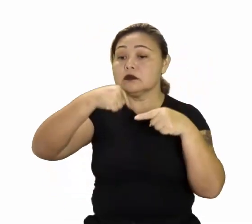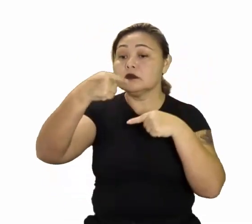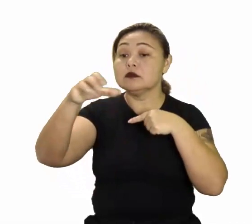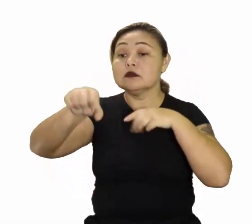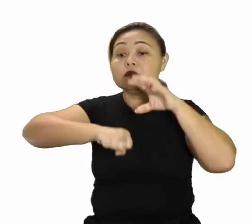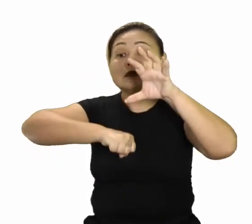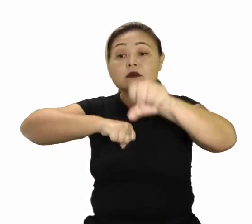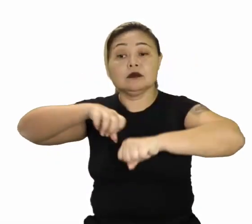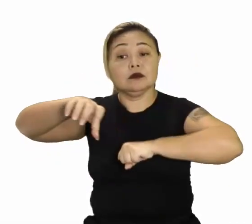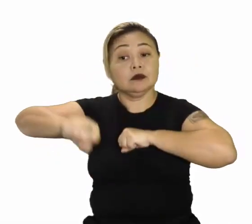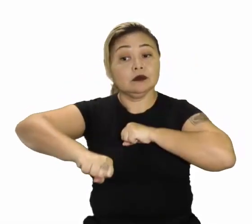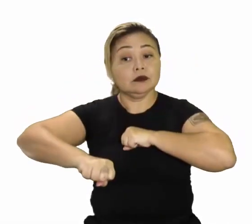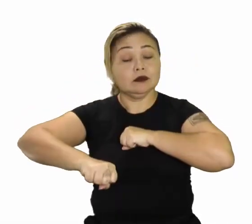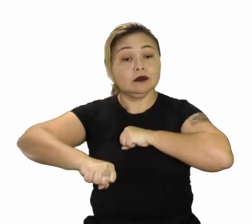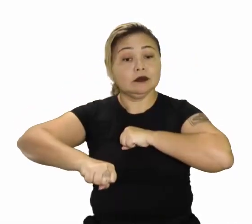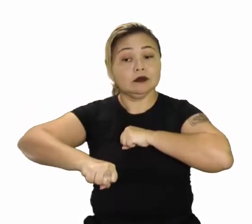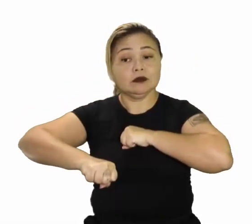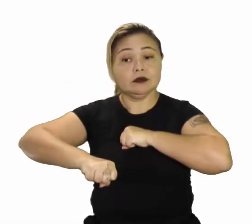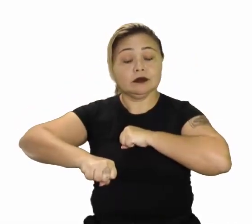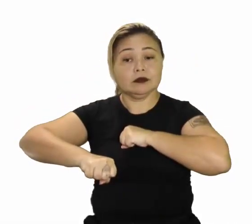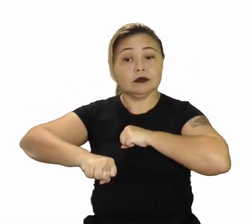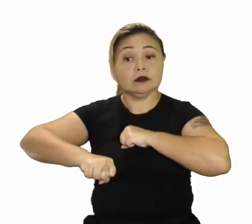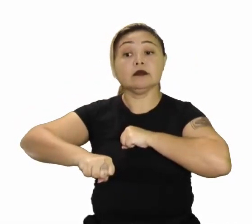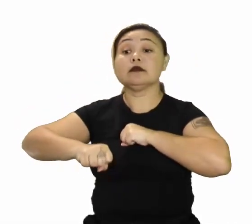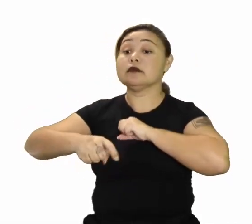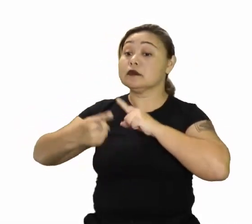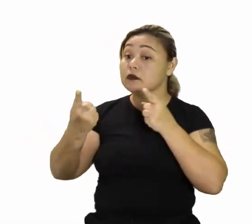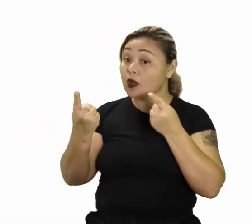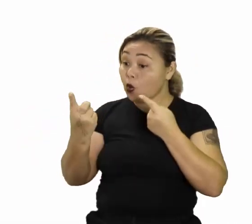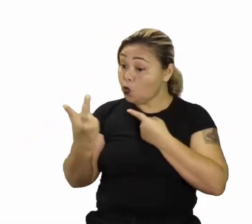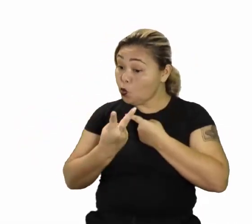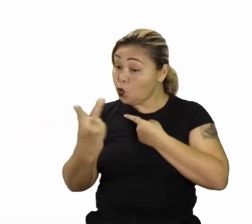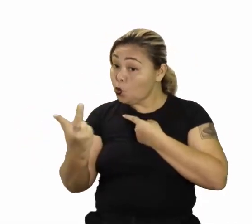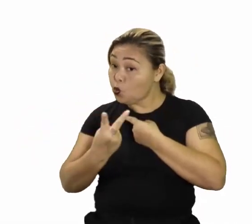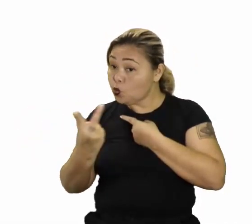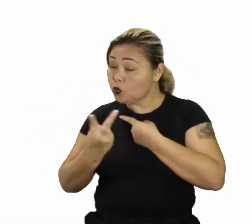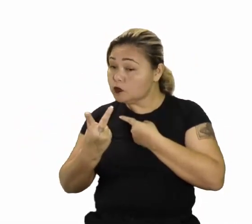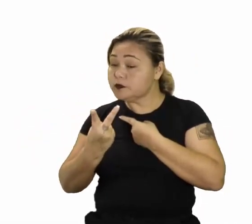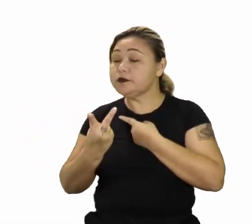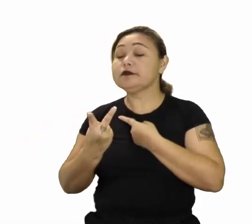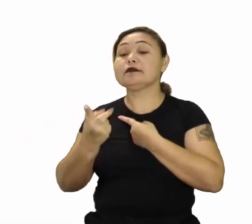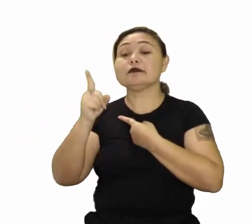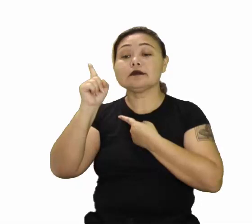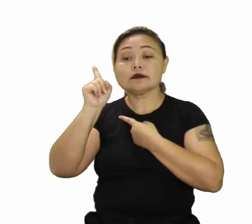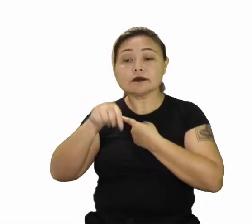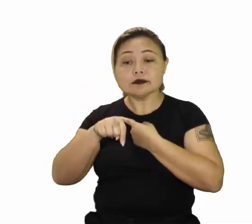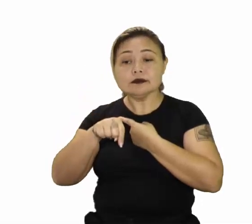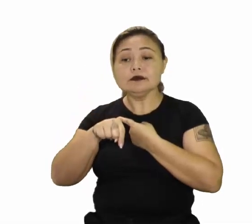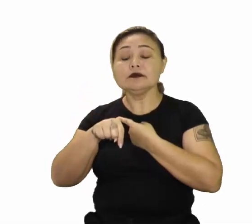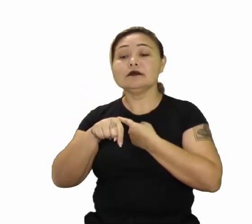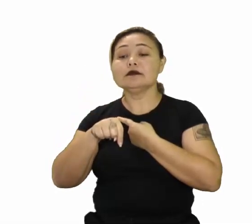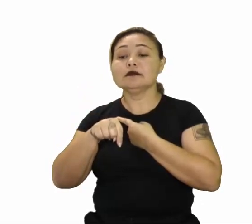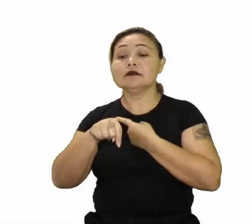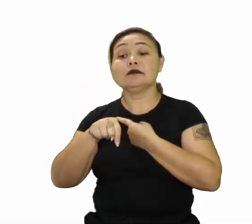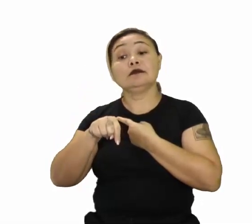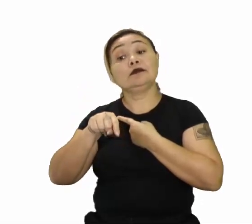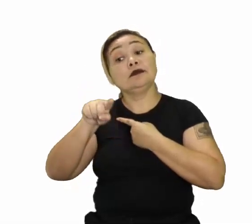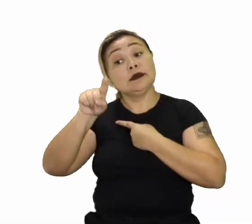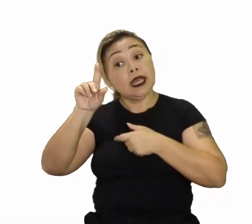colheita. Mas só que ambos são o quê? De forma manual.